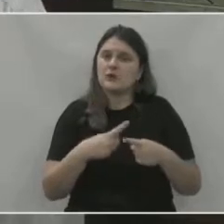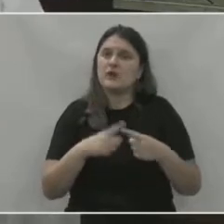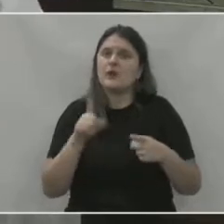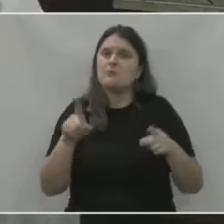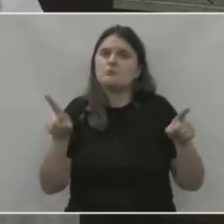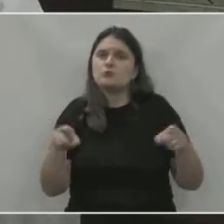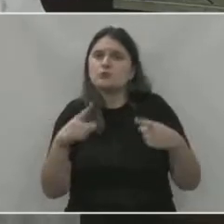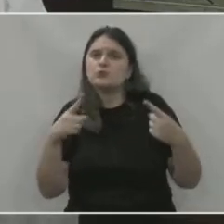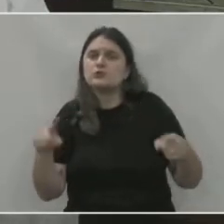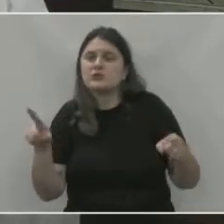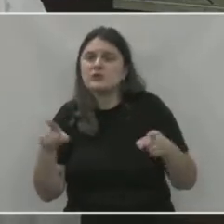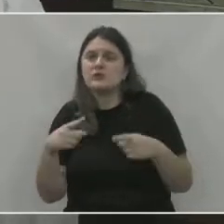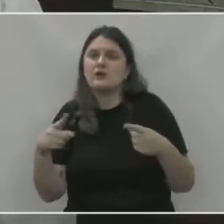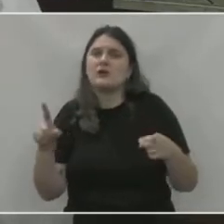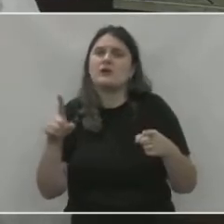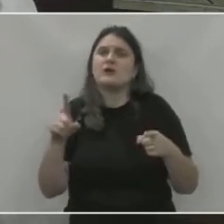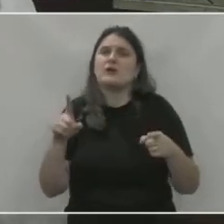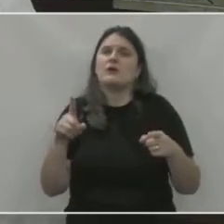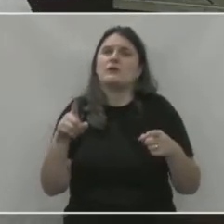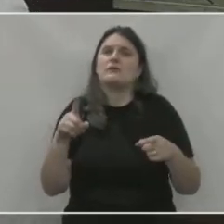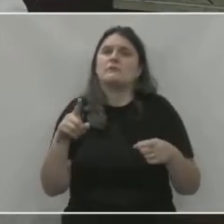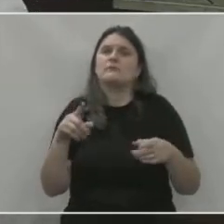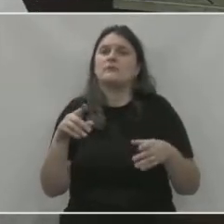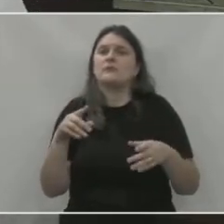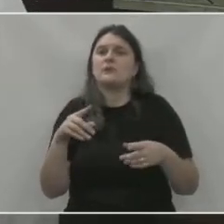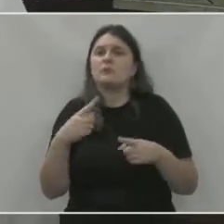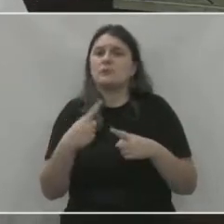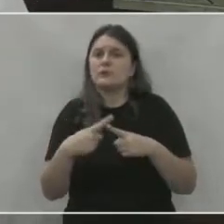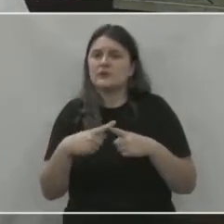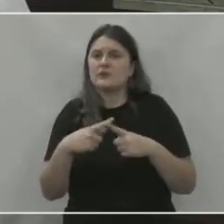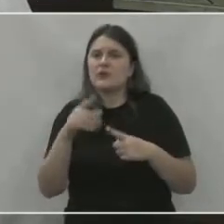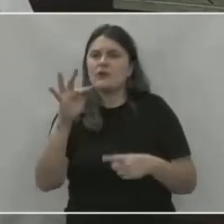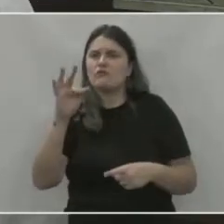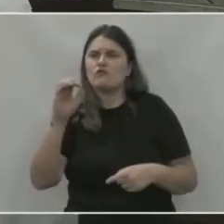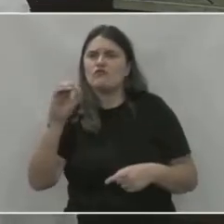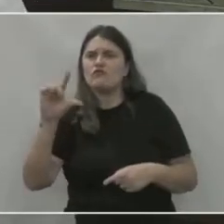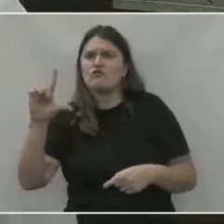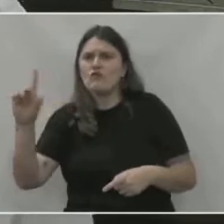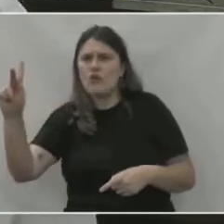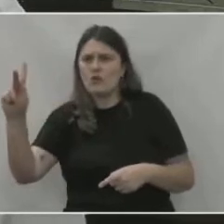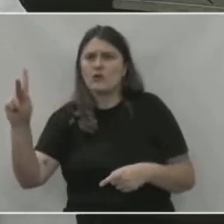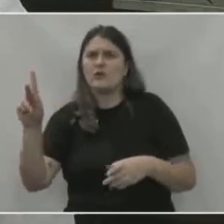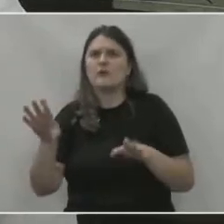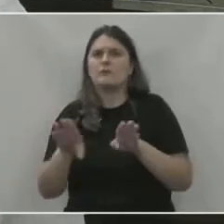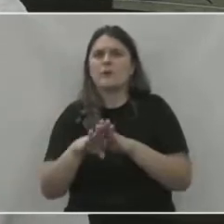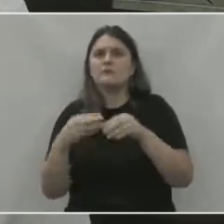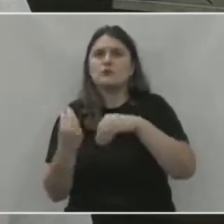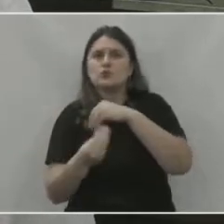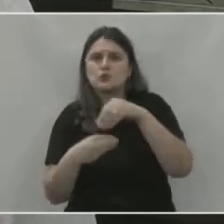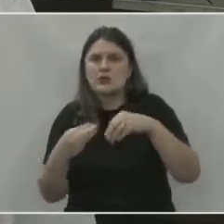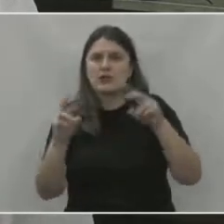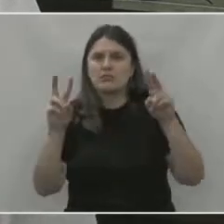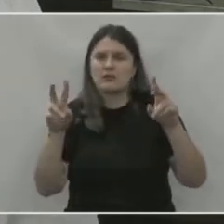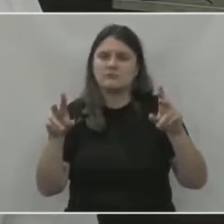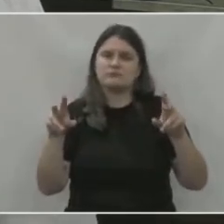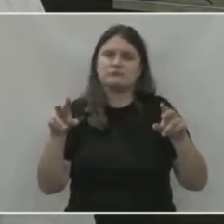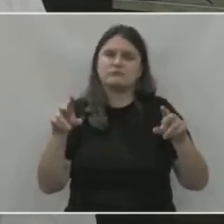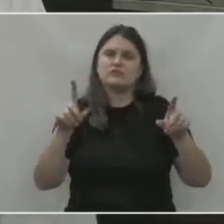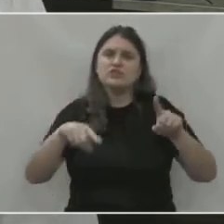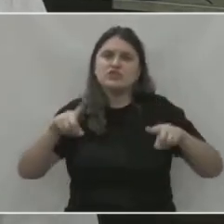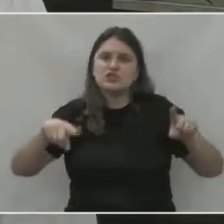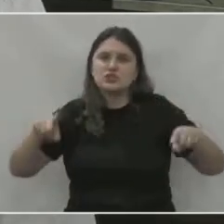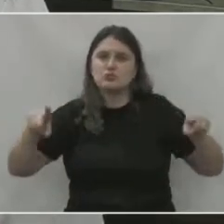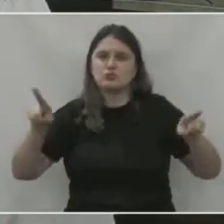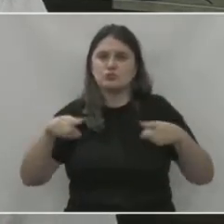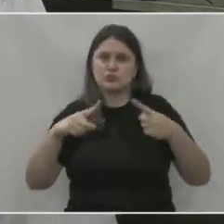músicas, em geral, folk, um pouco também de... São misturas, né? São diversos tipos